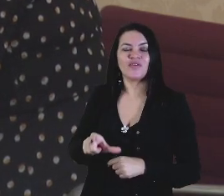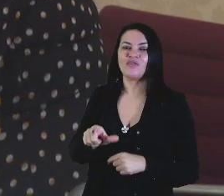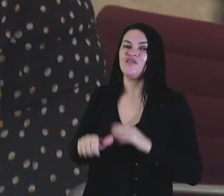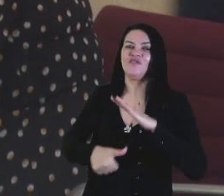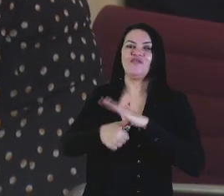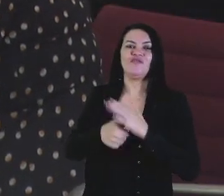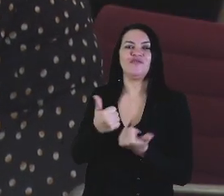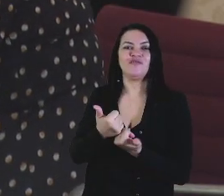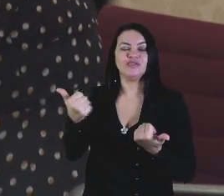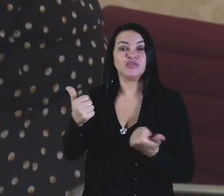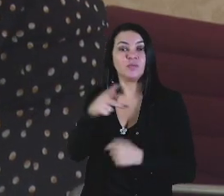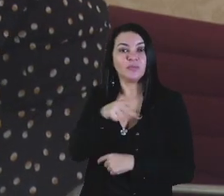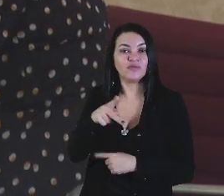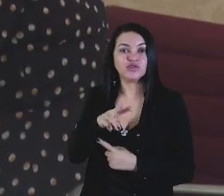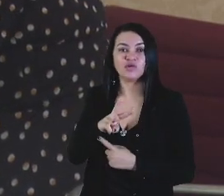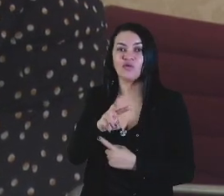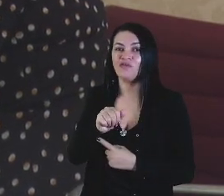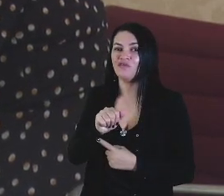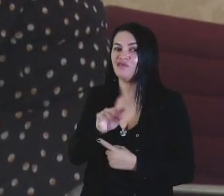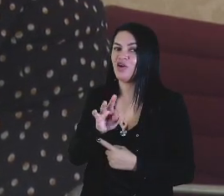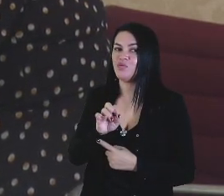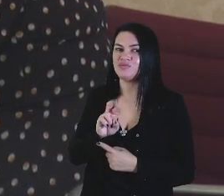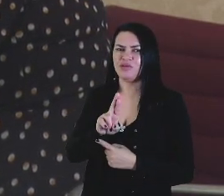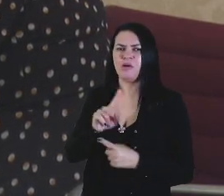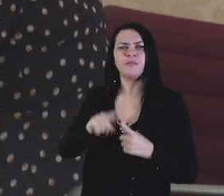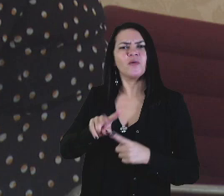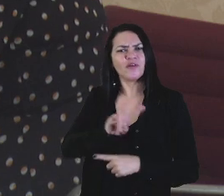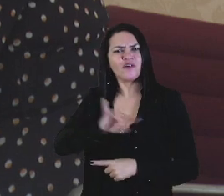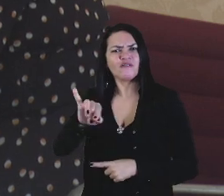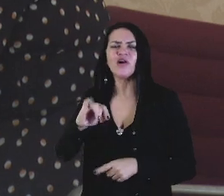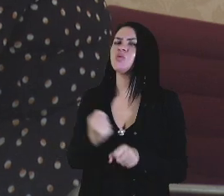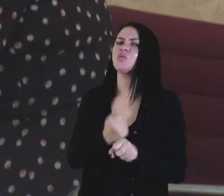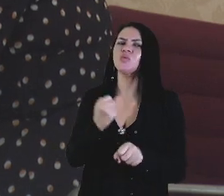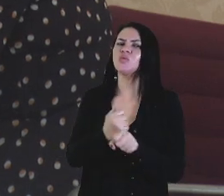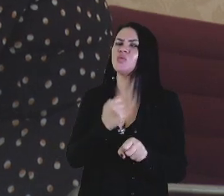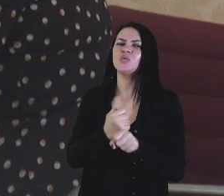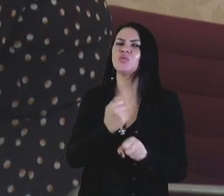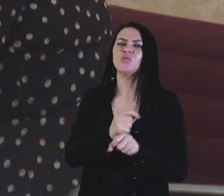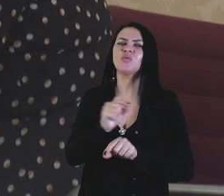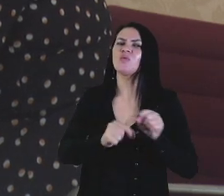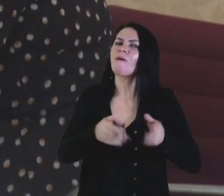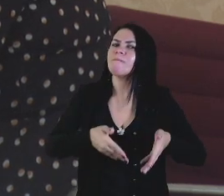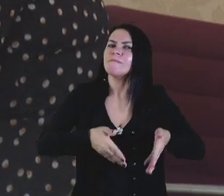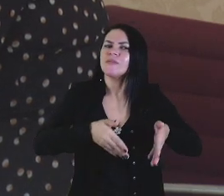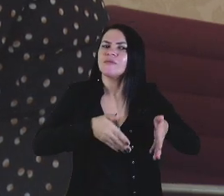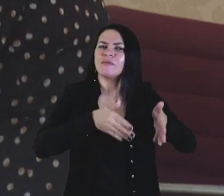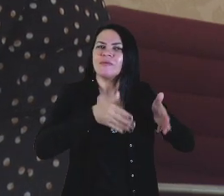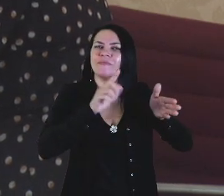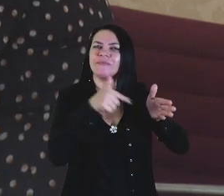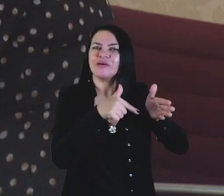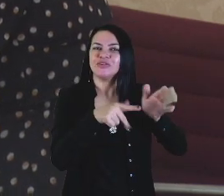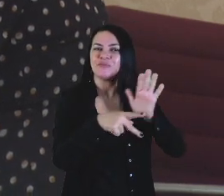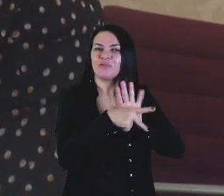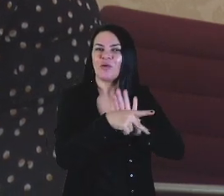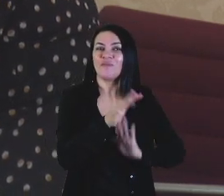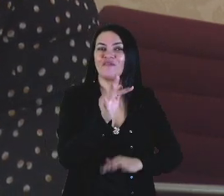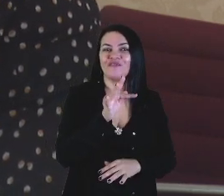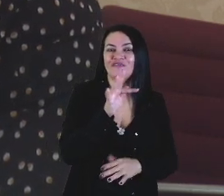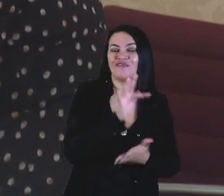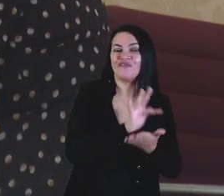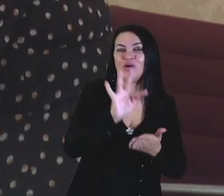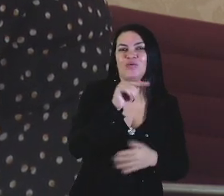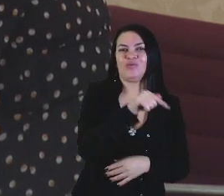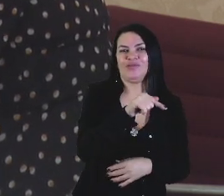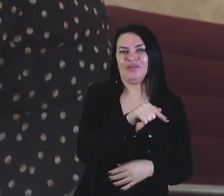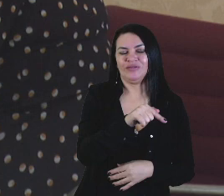-reitor, professor Walter, porque vai construir o prédio da faculdade. Para quem não